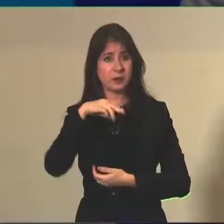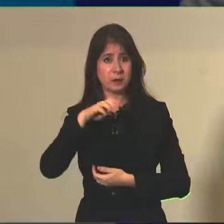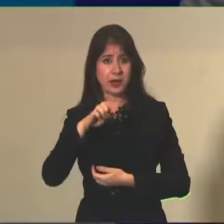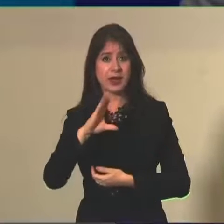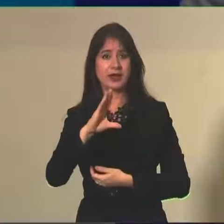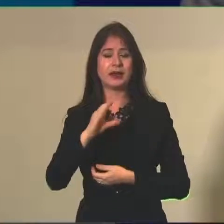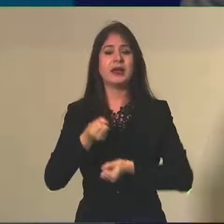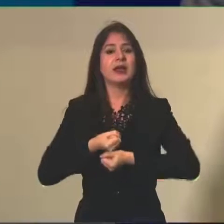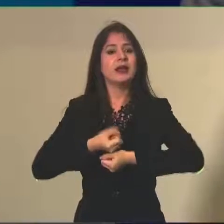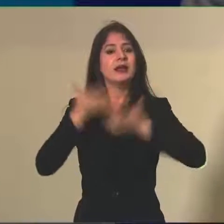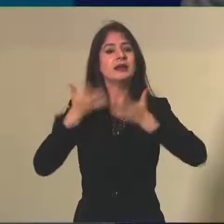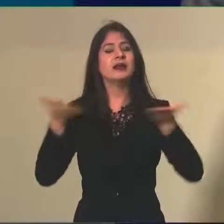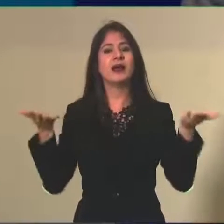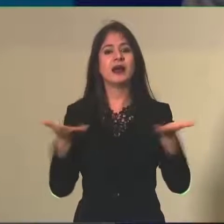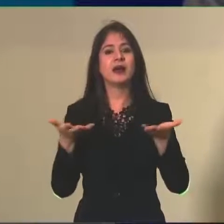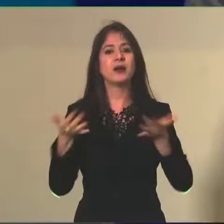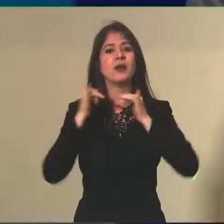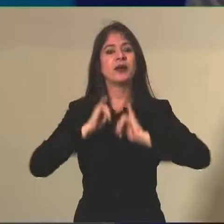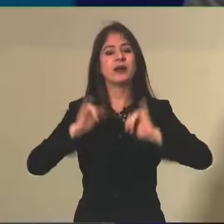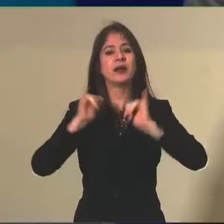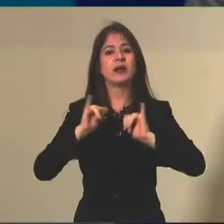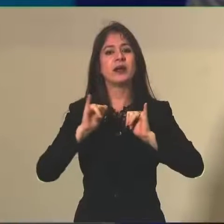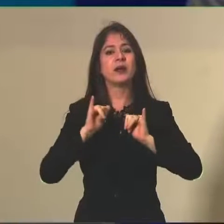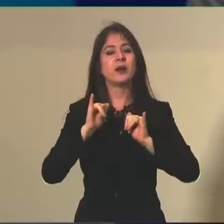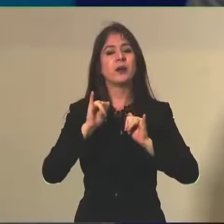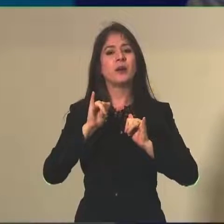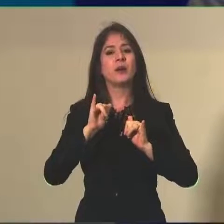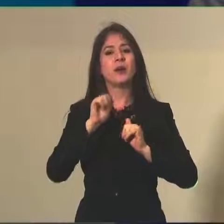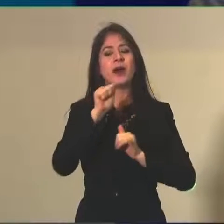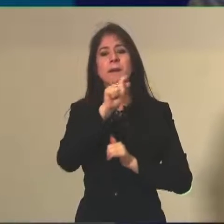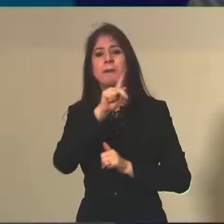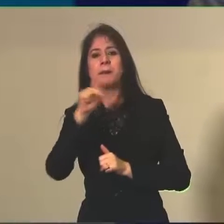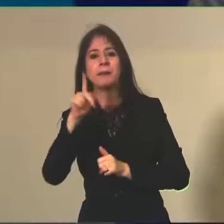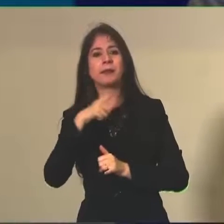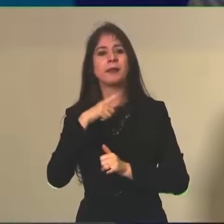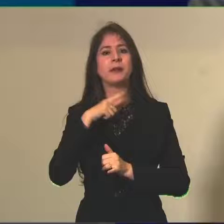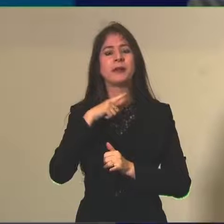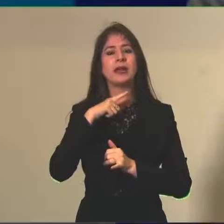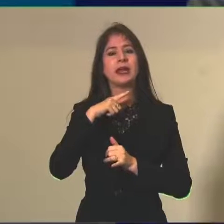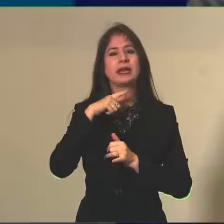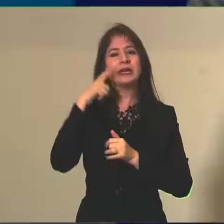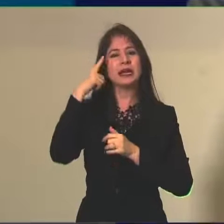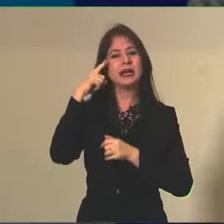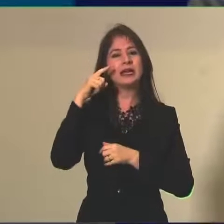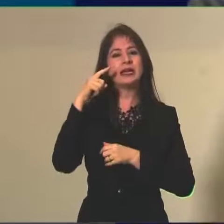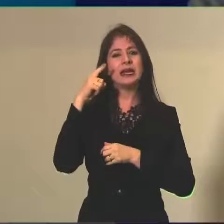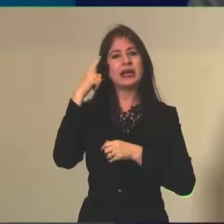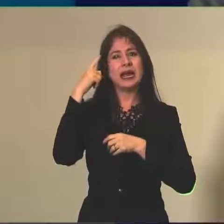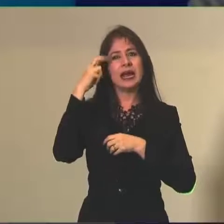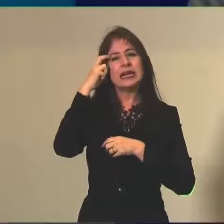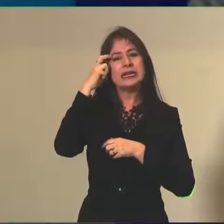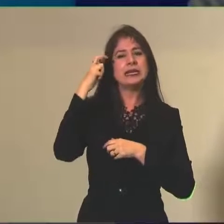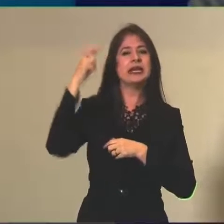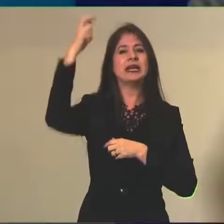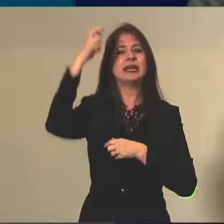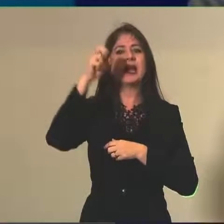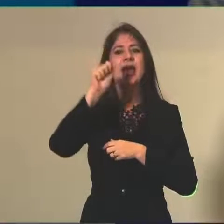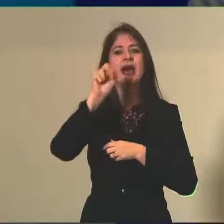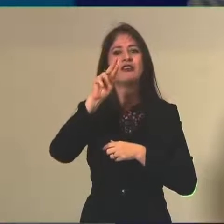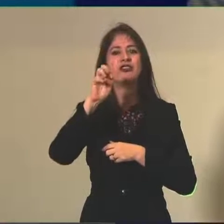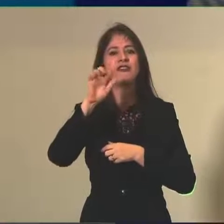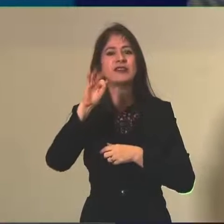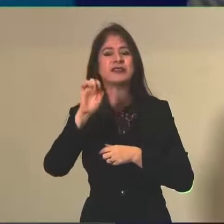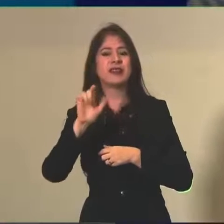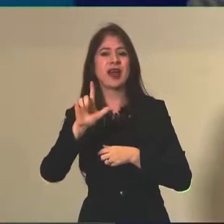nós lançamos agora um aplicativo que usa inteligência artificial para corrigir redação. A gente está usando isso no